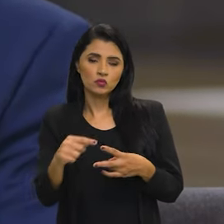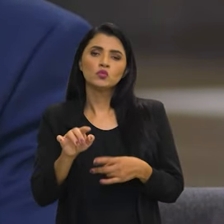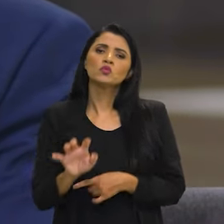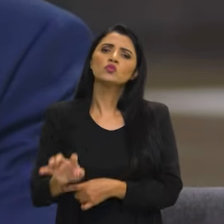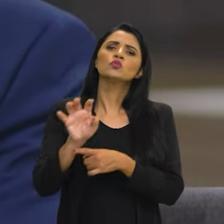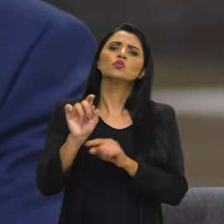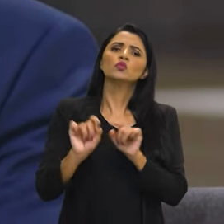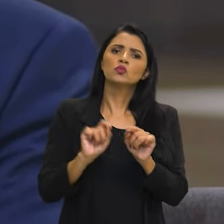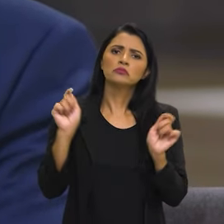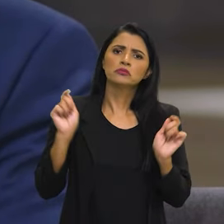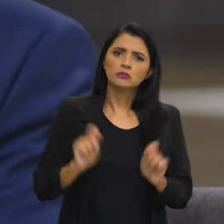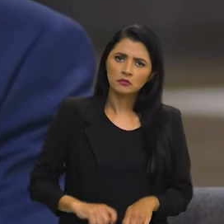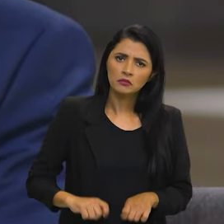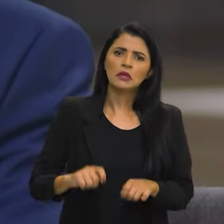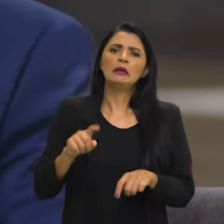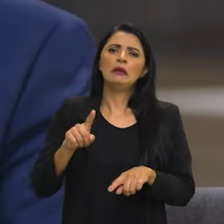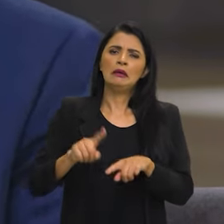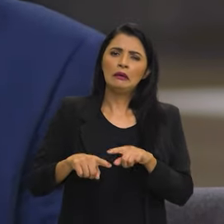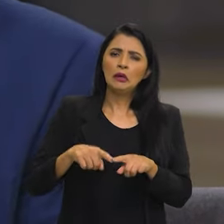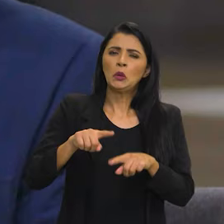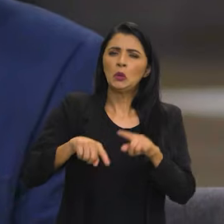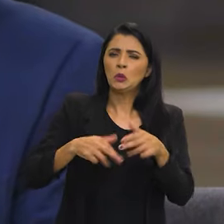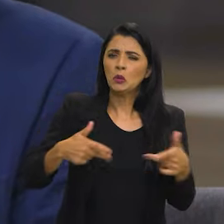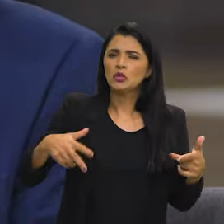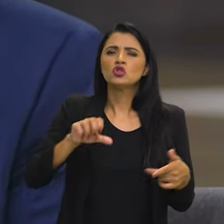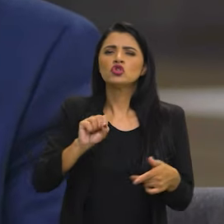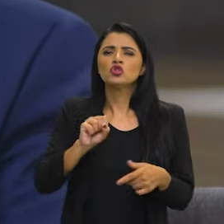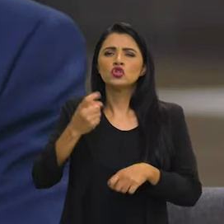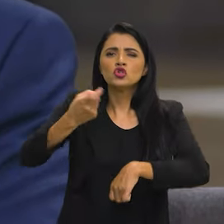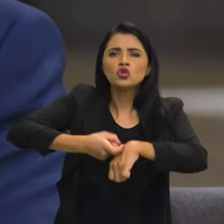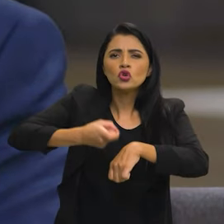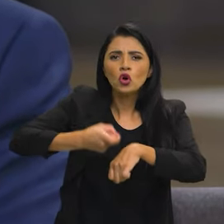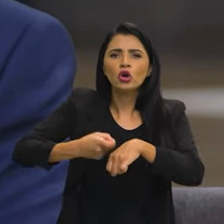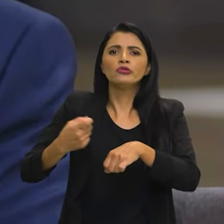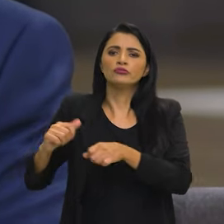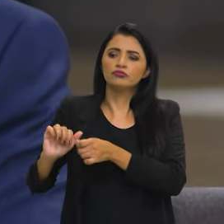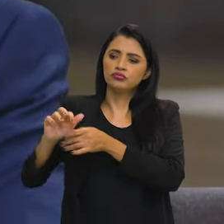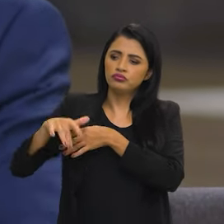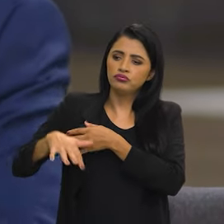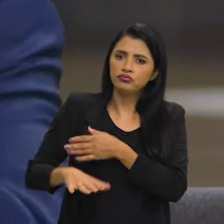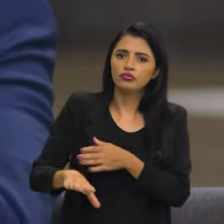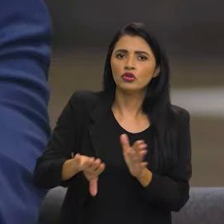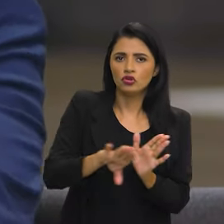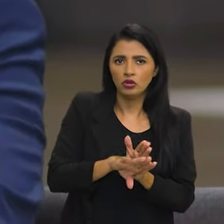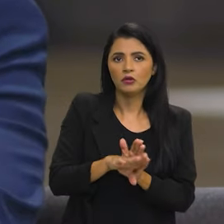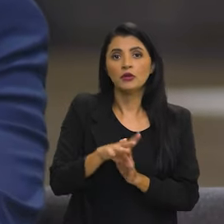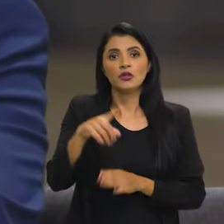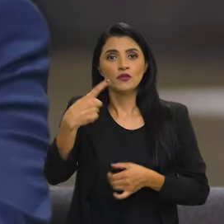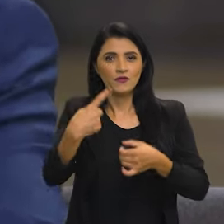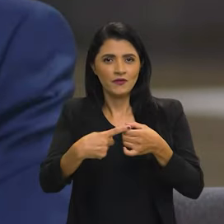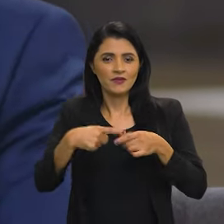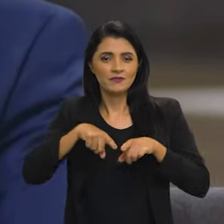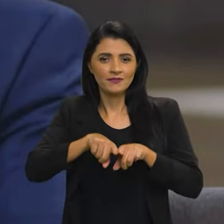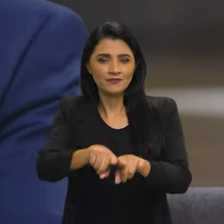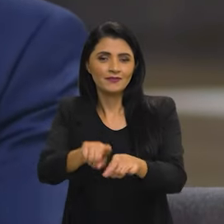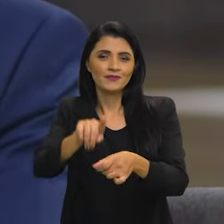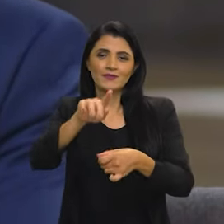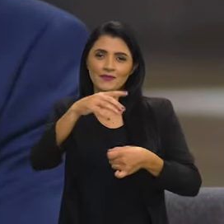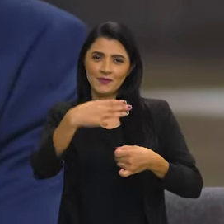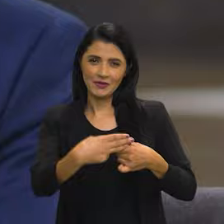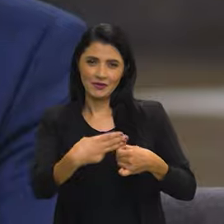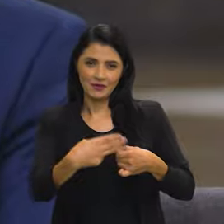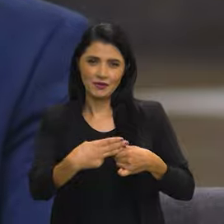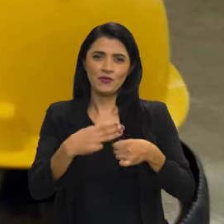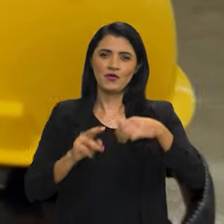essa região emite resíduos sólidos que chegam aqui. Então, nós fazemos parceria com os municípios, com